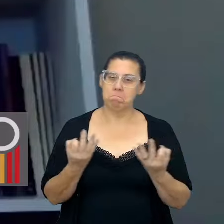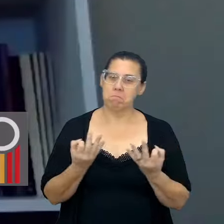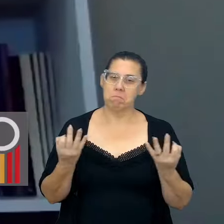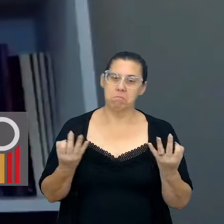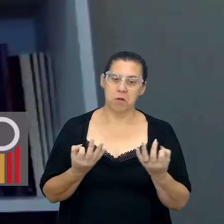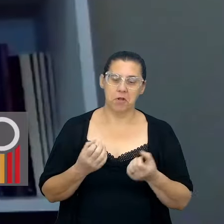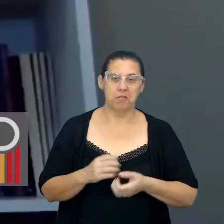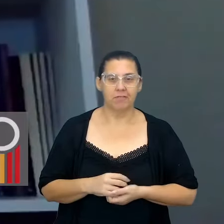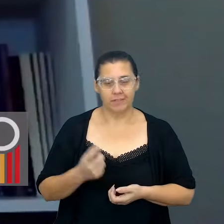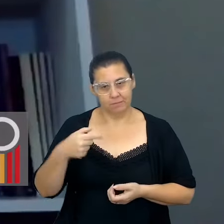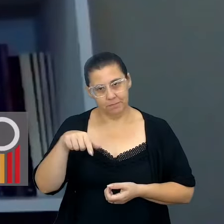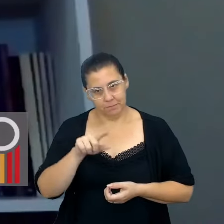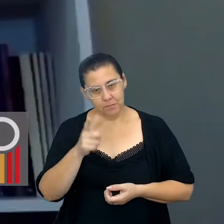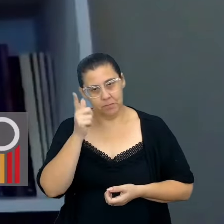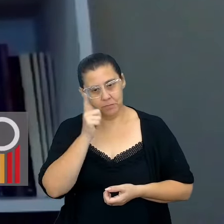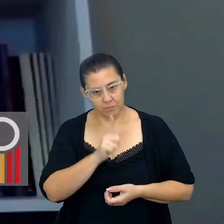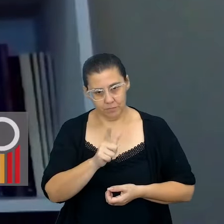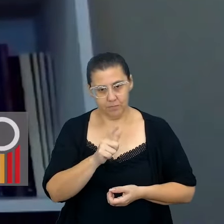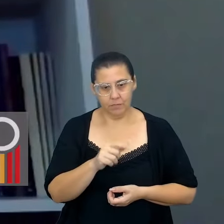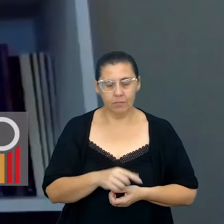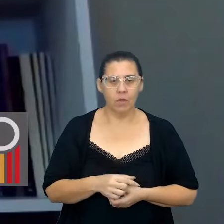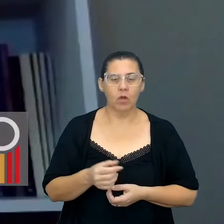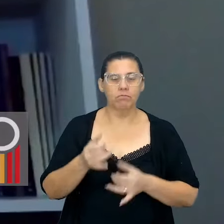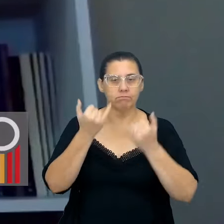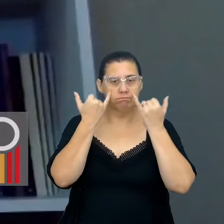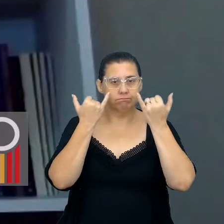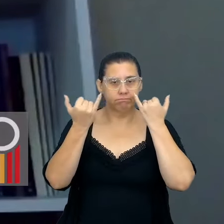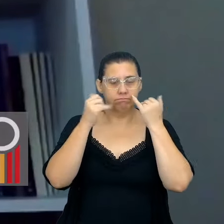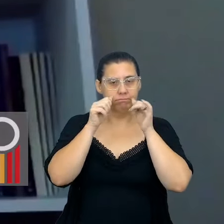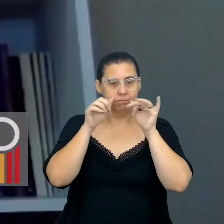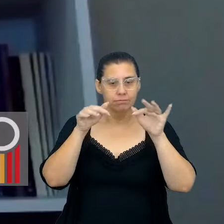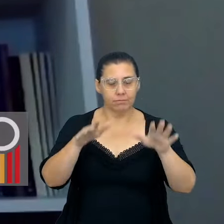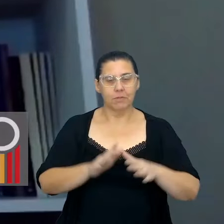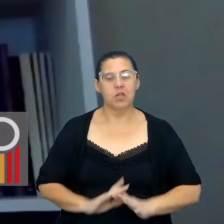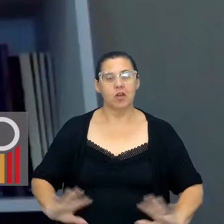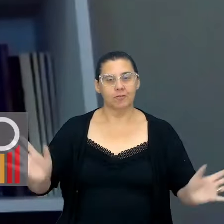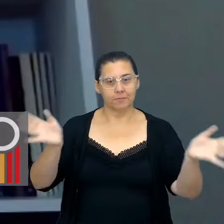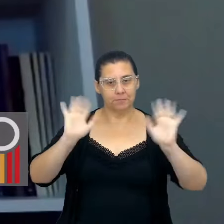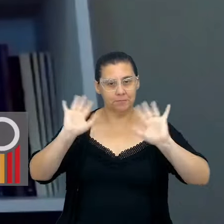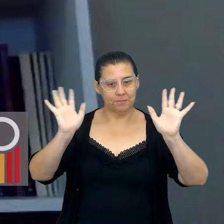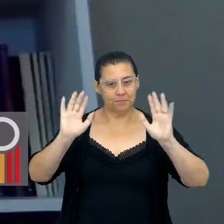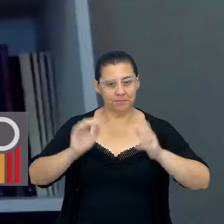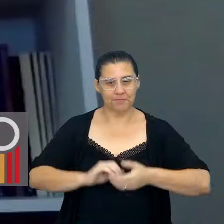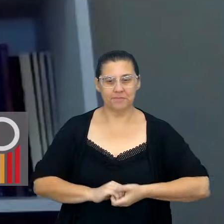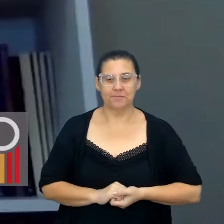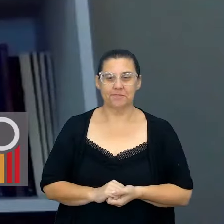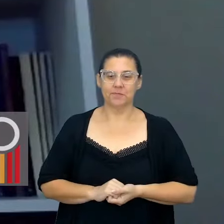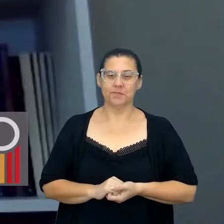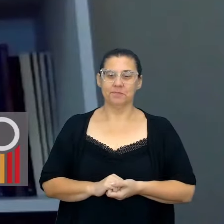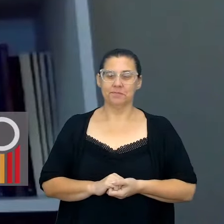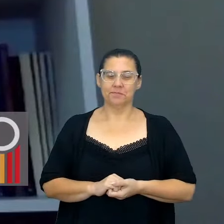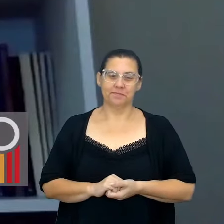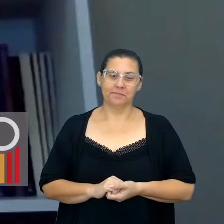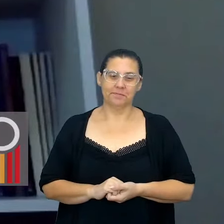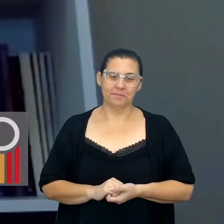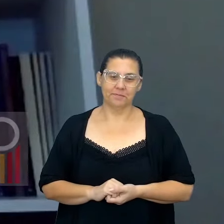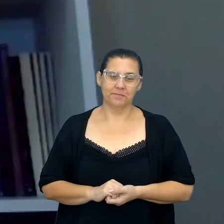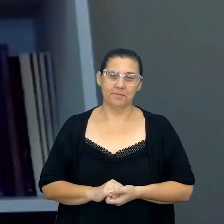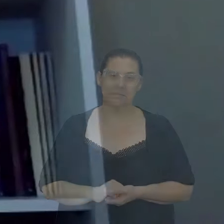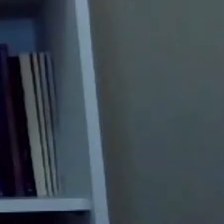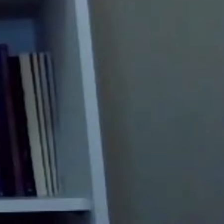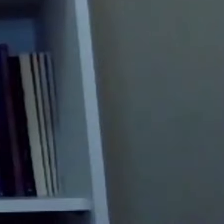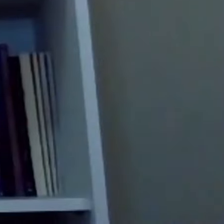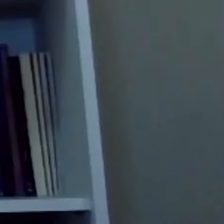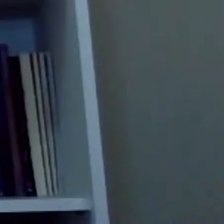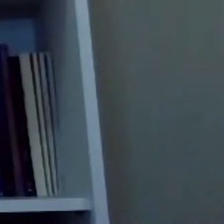para que chegue até vocês essas nossas informações e até um próximo momento. e E